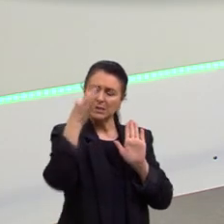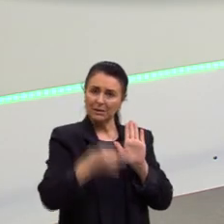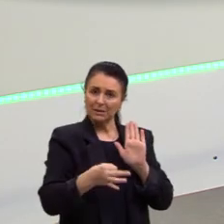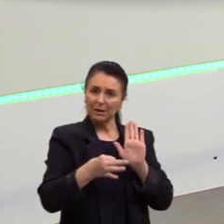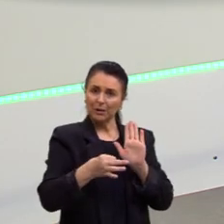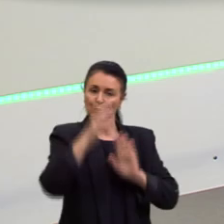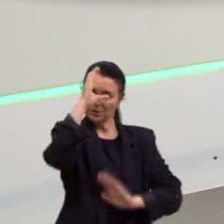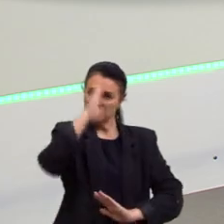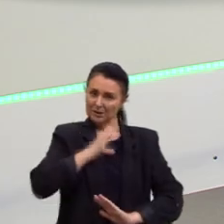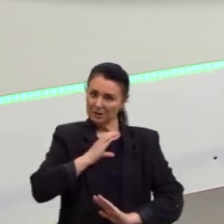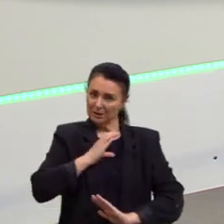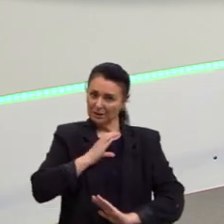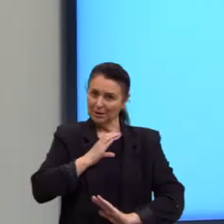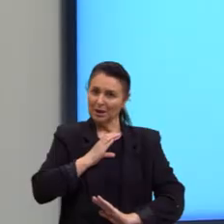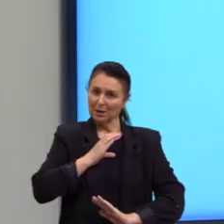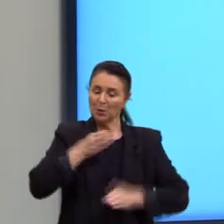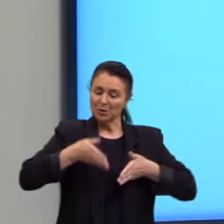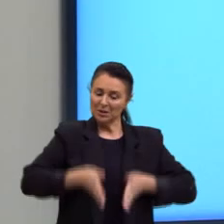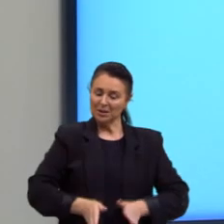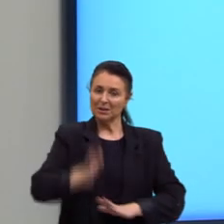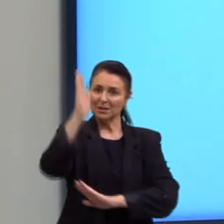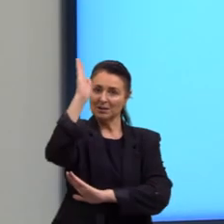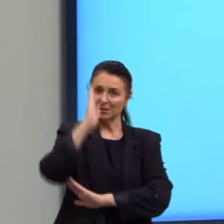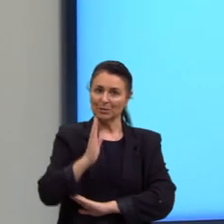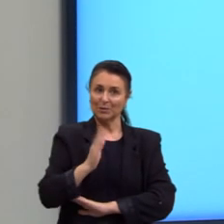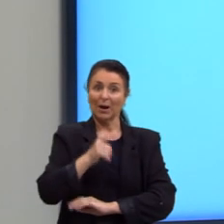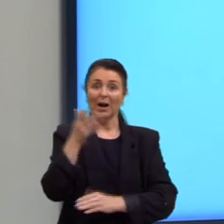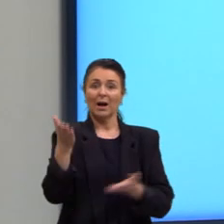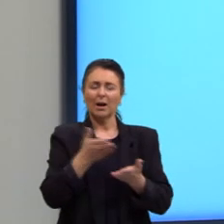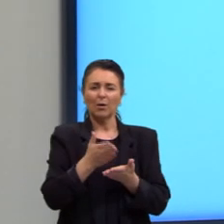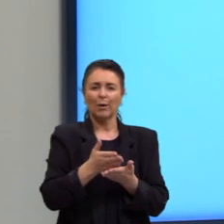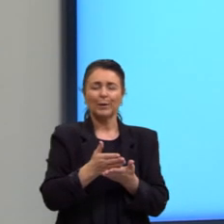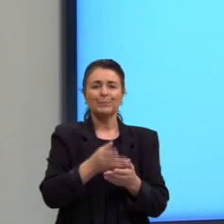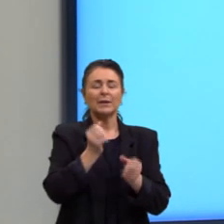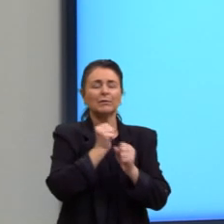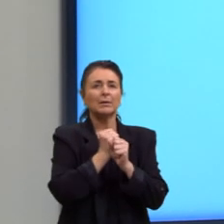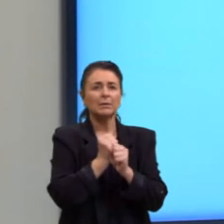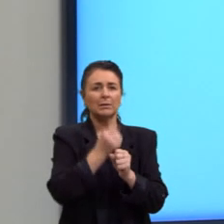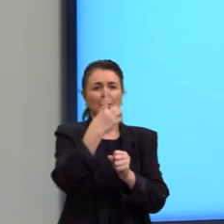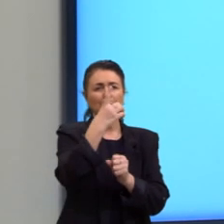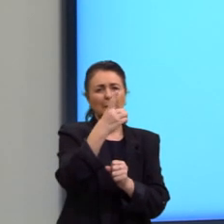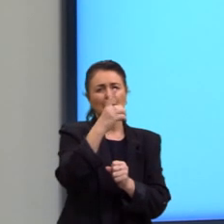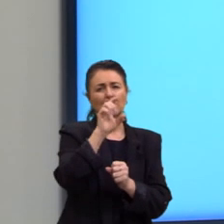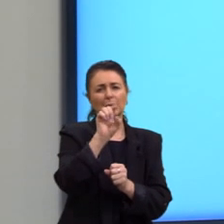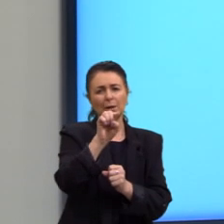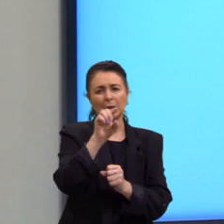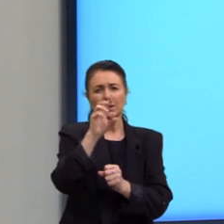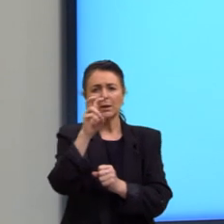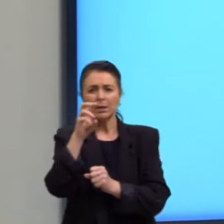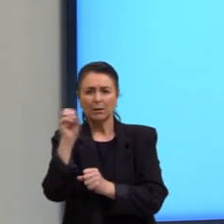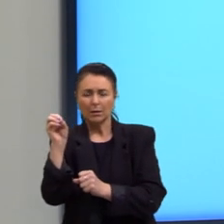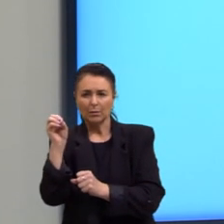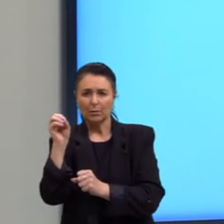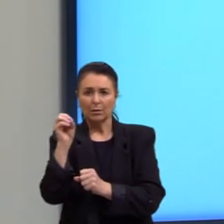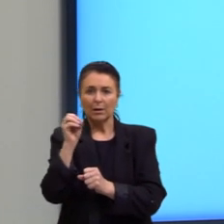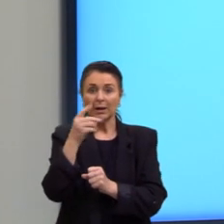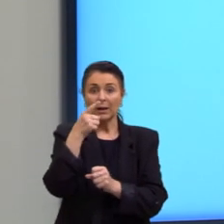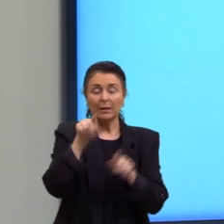a linha amarelo, quando a gente fala lá em 1500, essa alusão histórica, ela também aparece de maneira implícita.